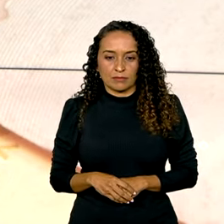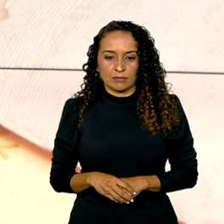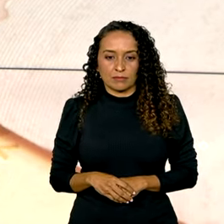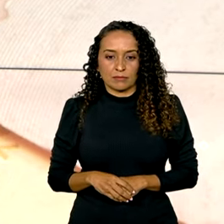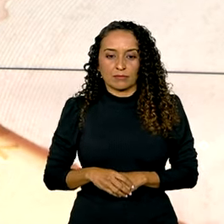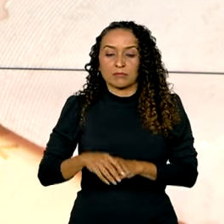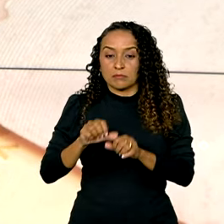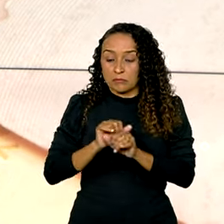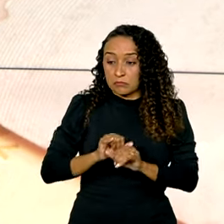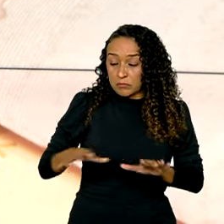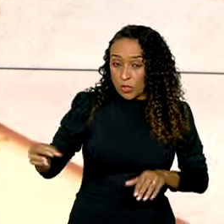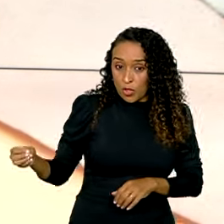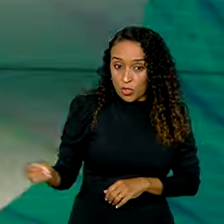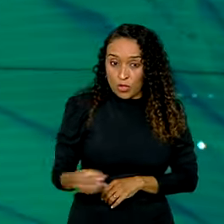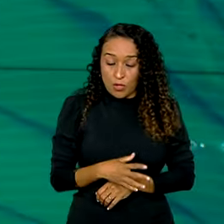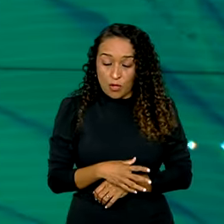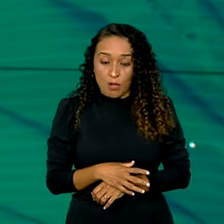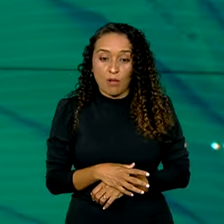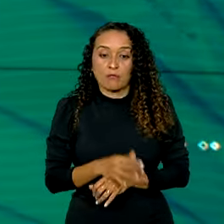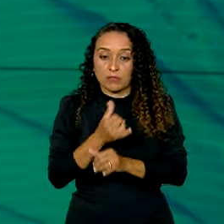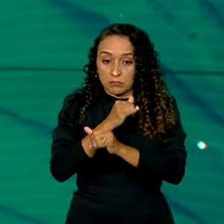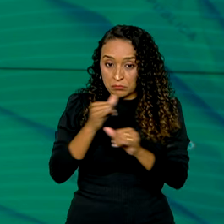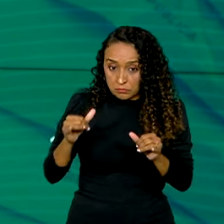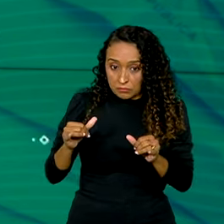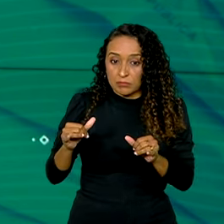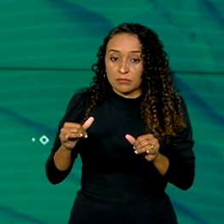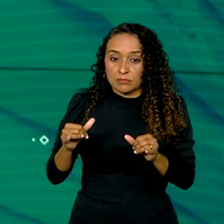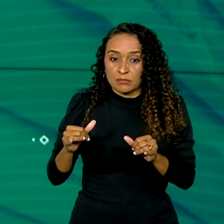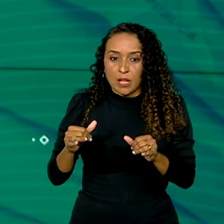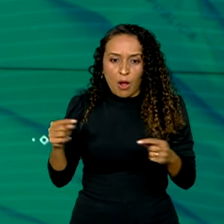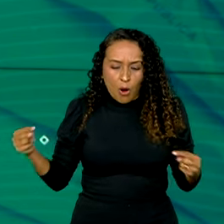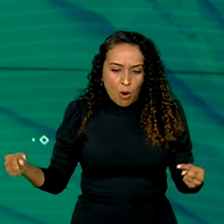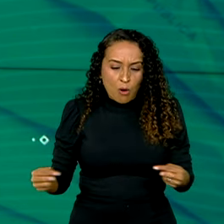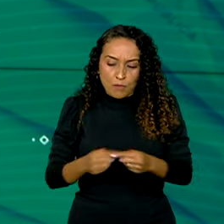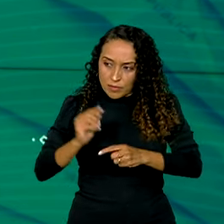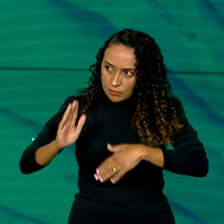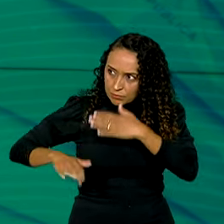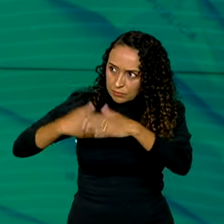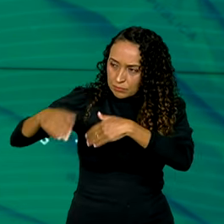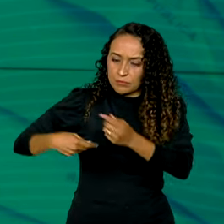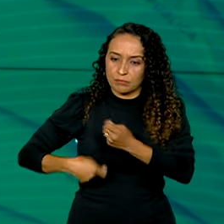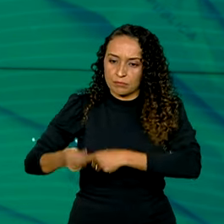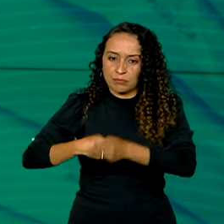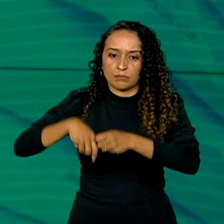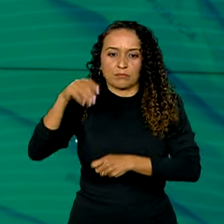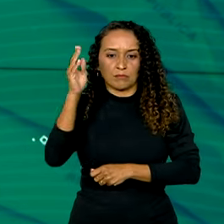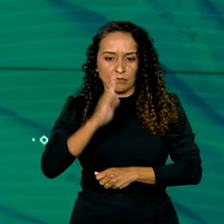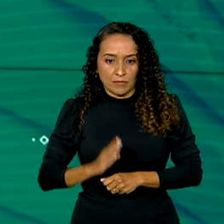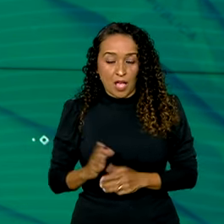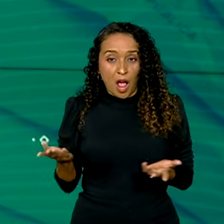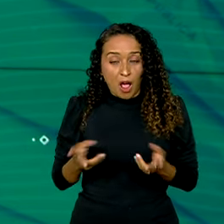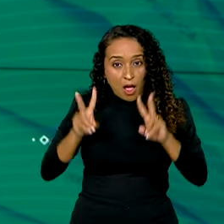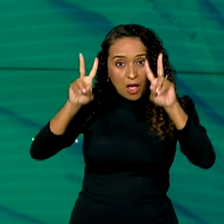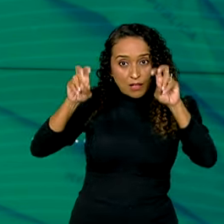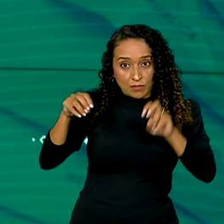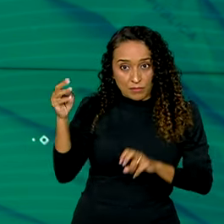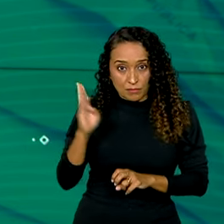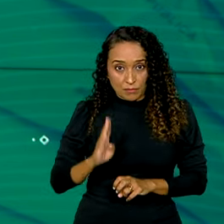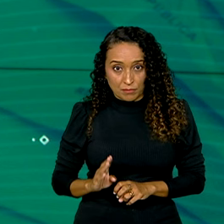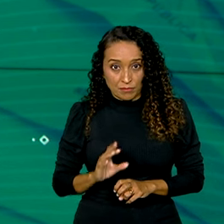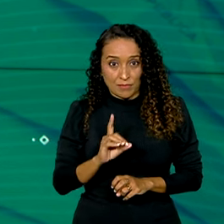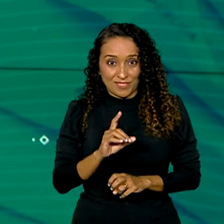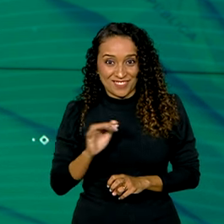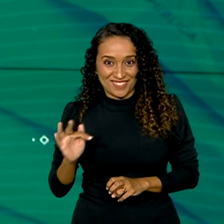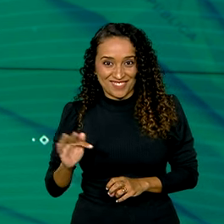Transmissão, linhas, novas linhas de transmissão de energia tem tudo a ver com o crescimento econômico do país. Nosso assunto agora aqui no Brasil em Dia